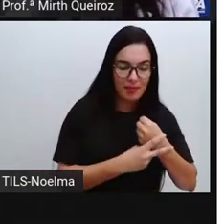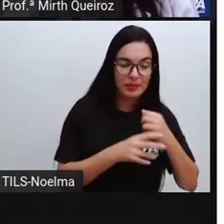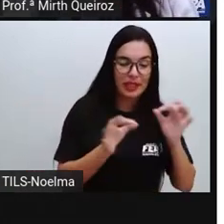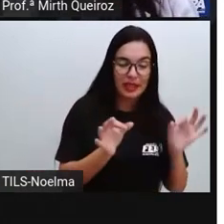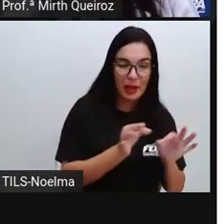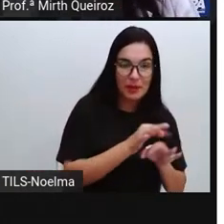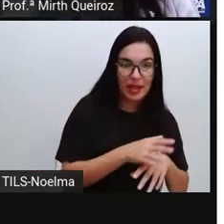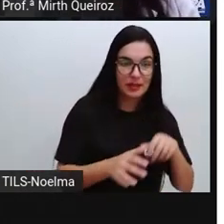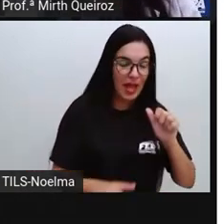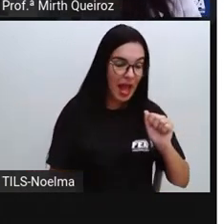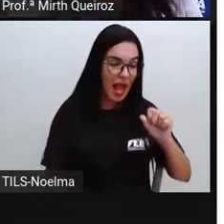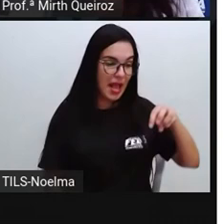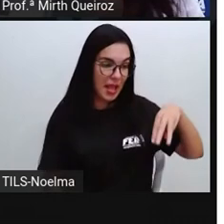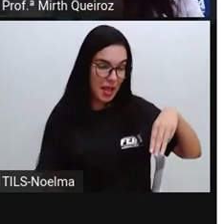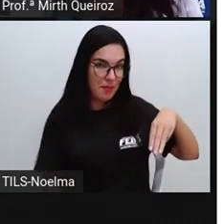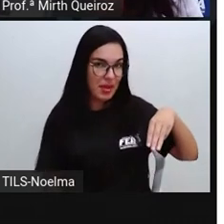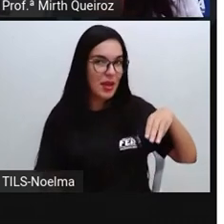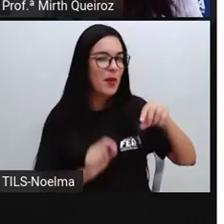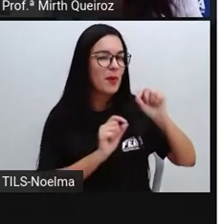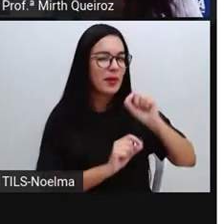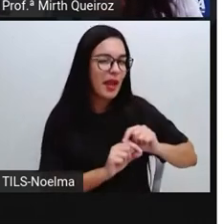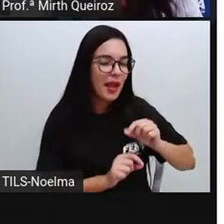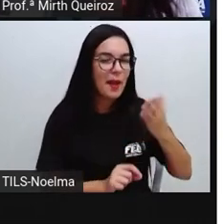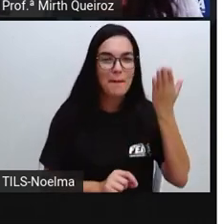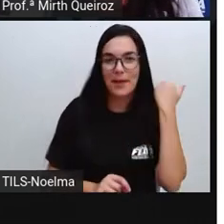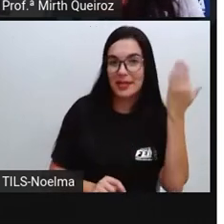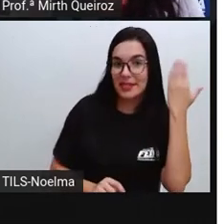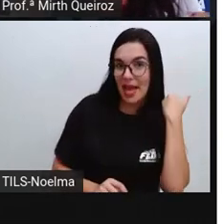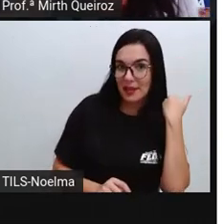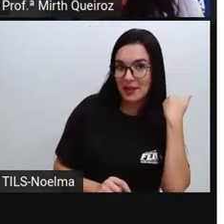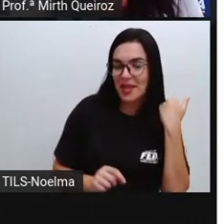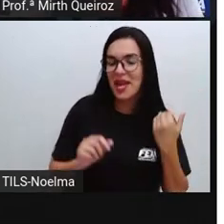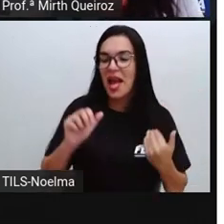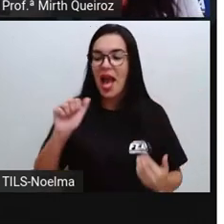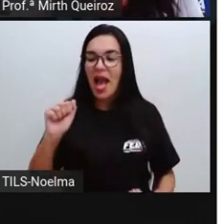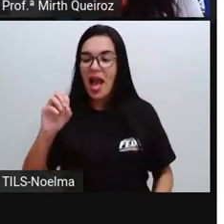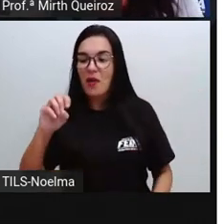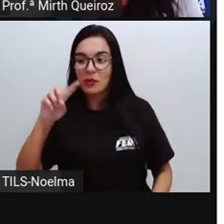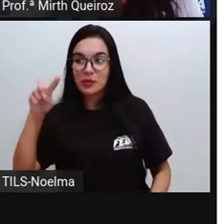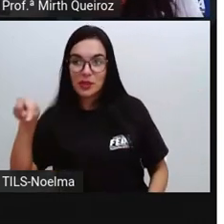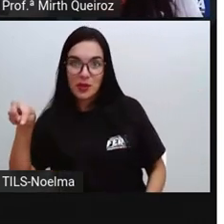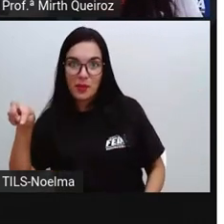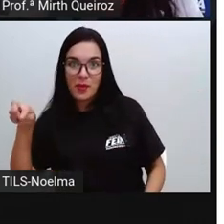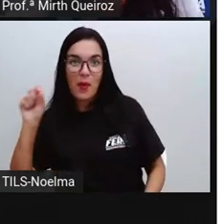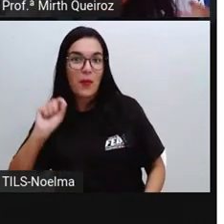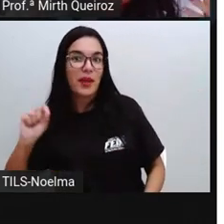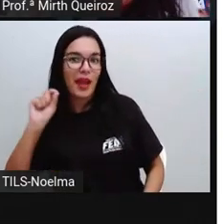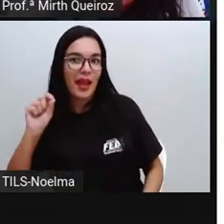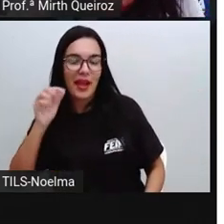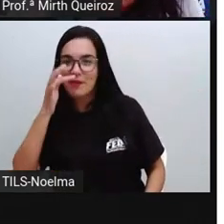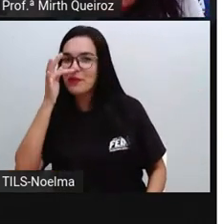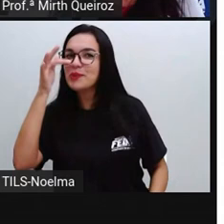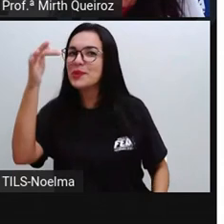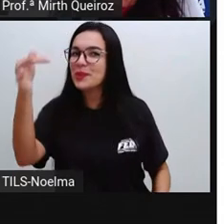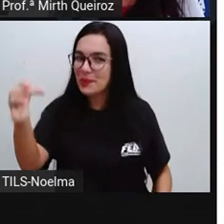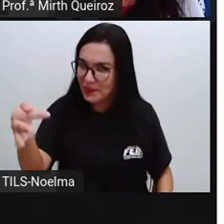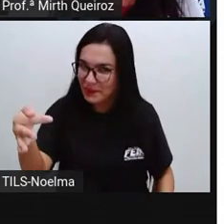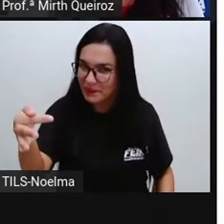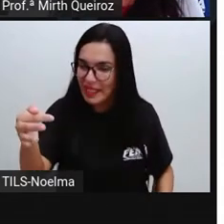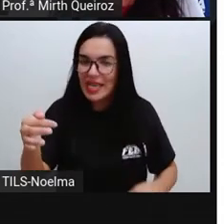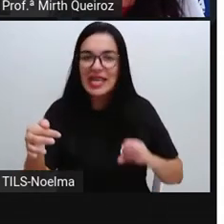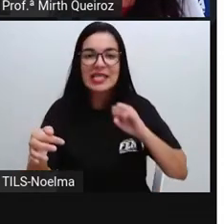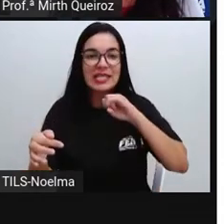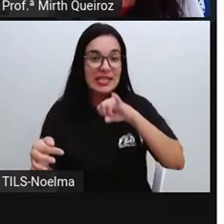AOTIU referem-se ao futuro. Então, se vocês forem escrever uma frase que ela deve ser escrita no